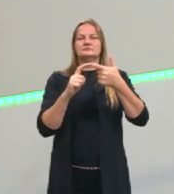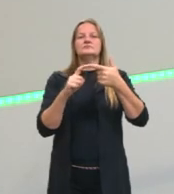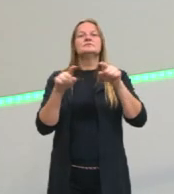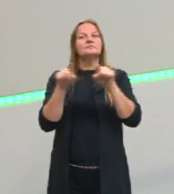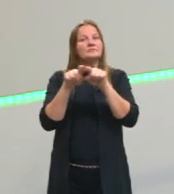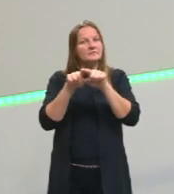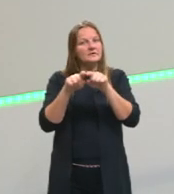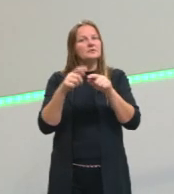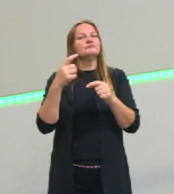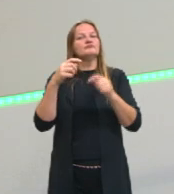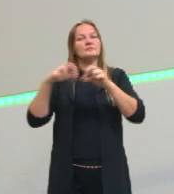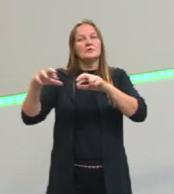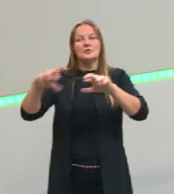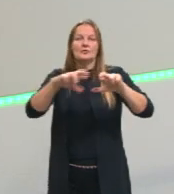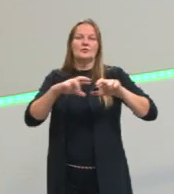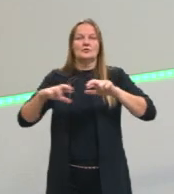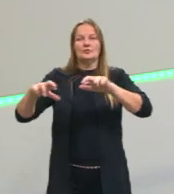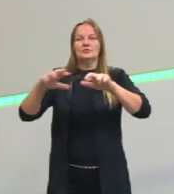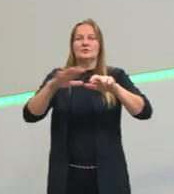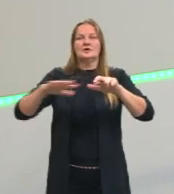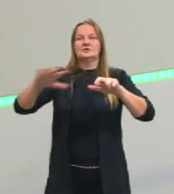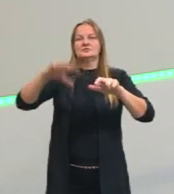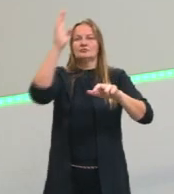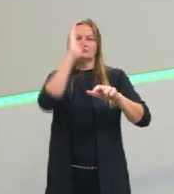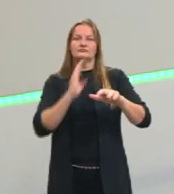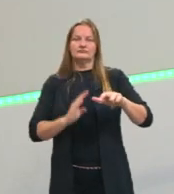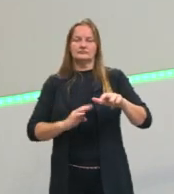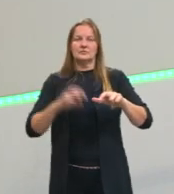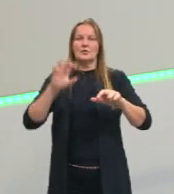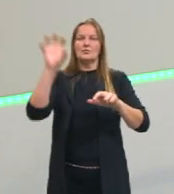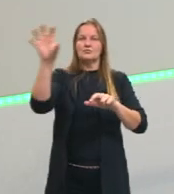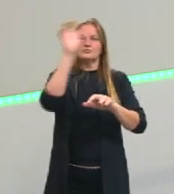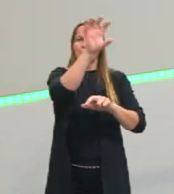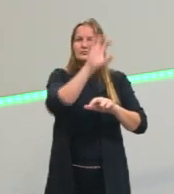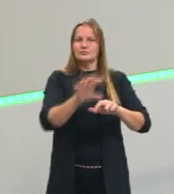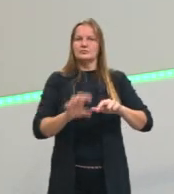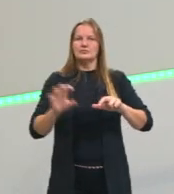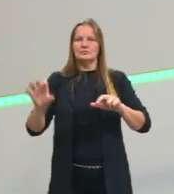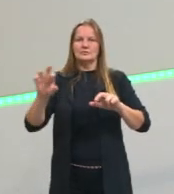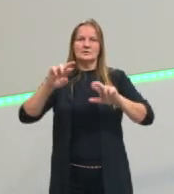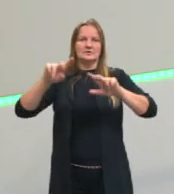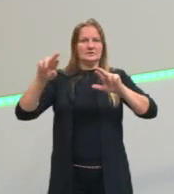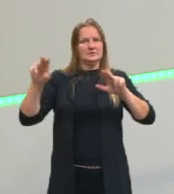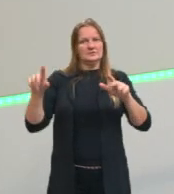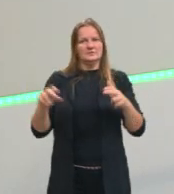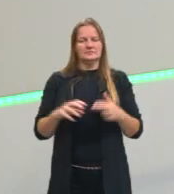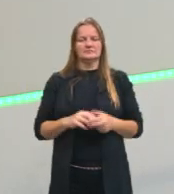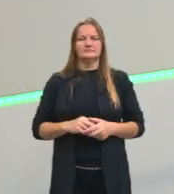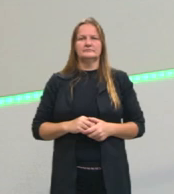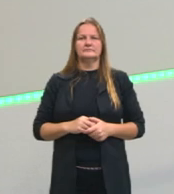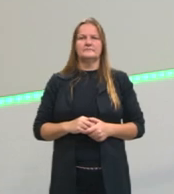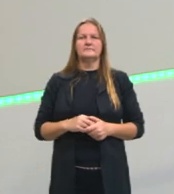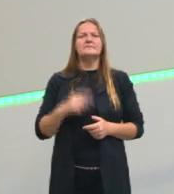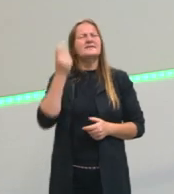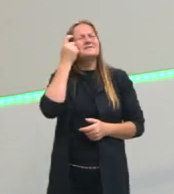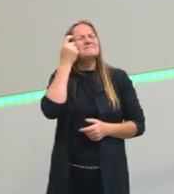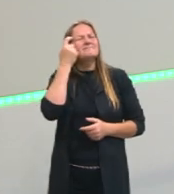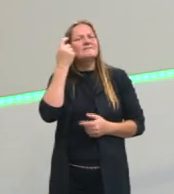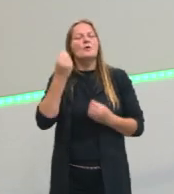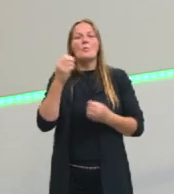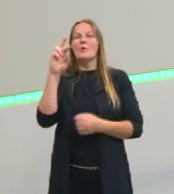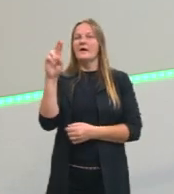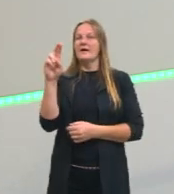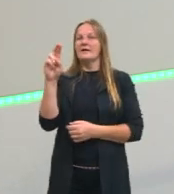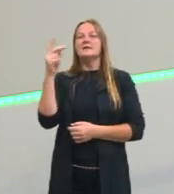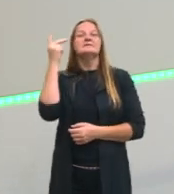exatamente sobre essas variações no Brasil, vários lugares falando diferente. Então, a questão ali nos trouxe uma reflexão sobre esse R